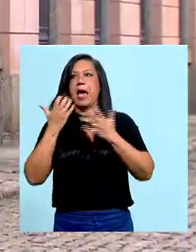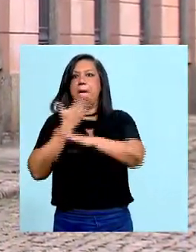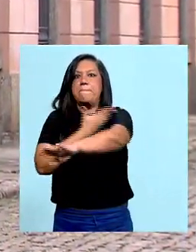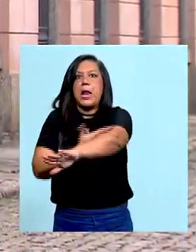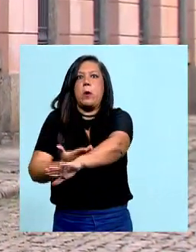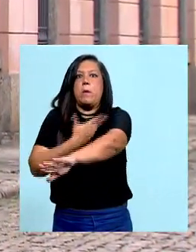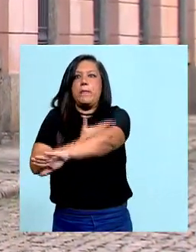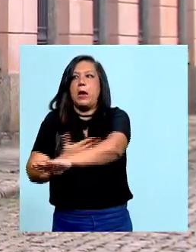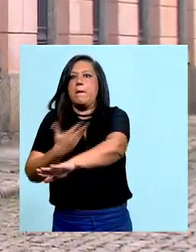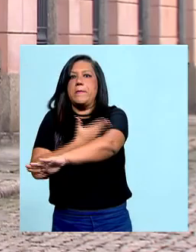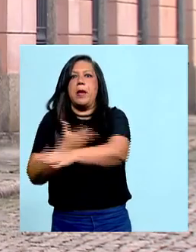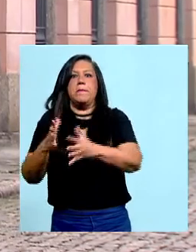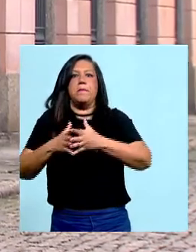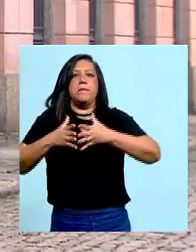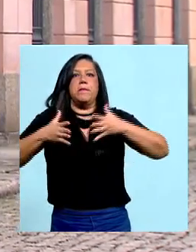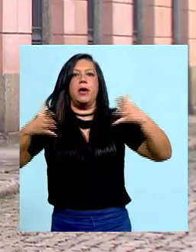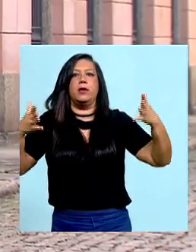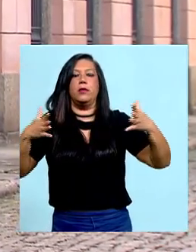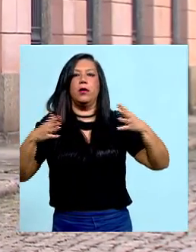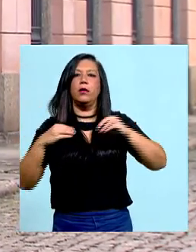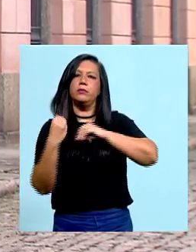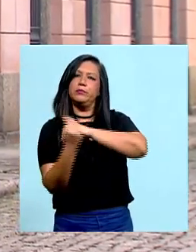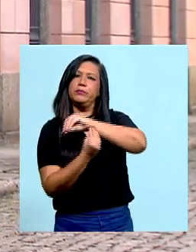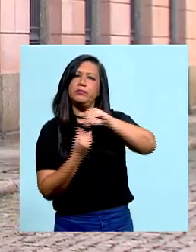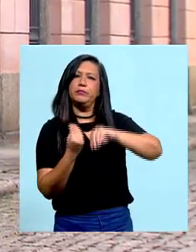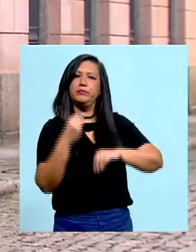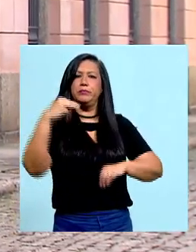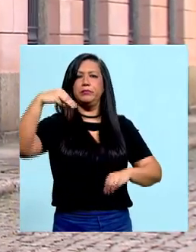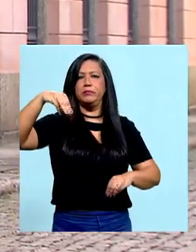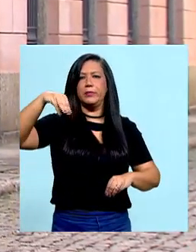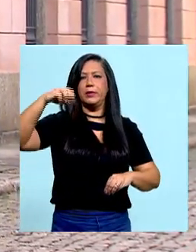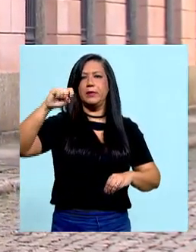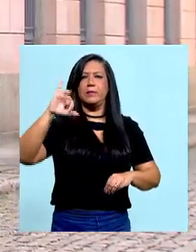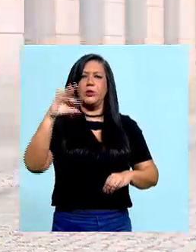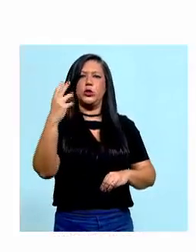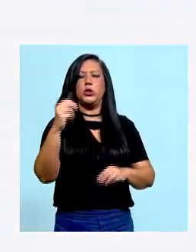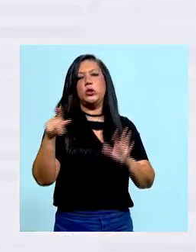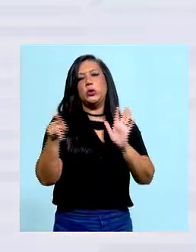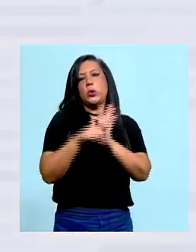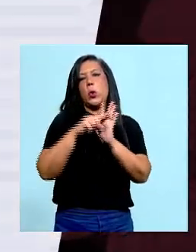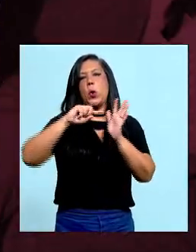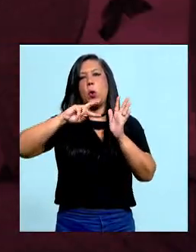que exaltaria a figura do mestiço como símbolo da nossa brasilidade.